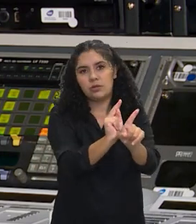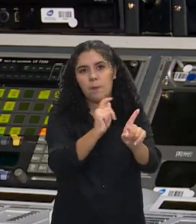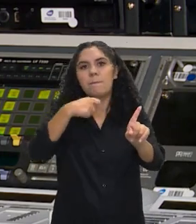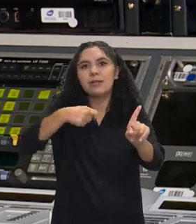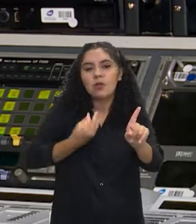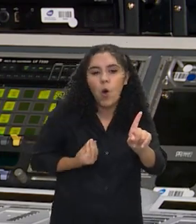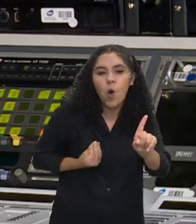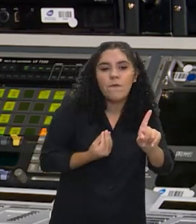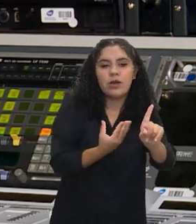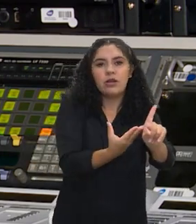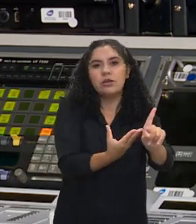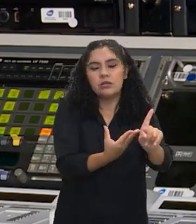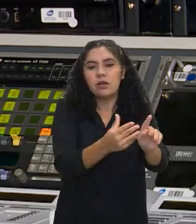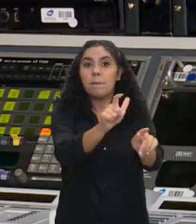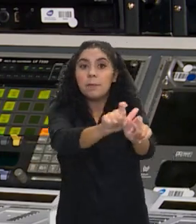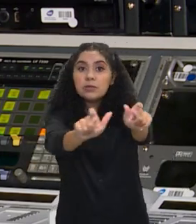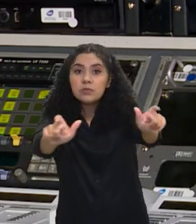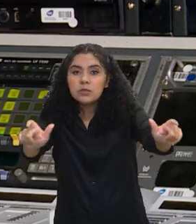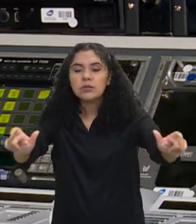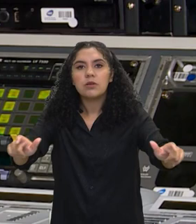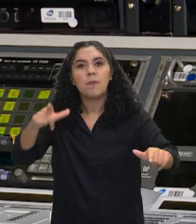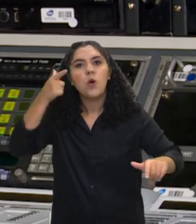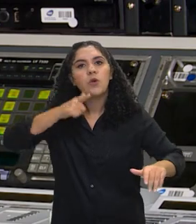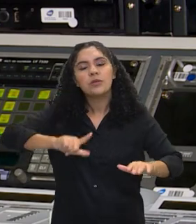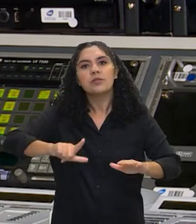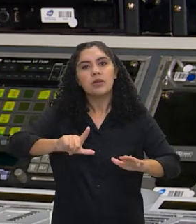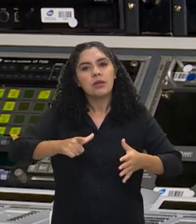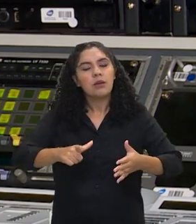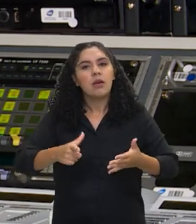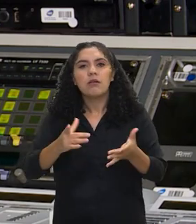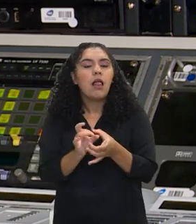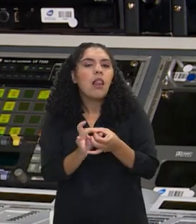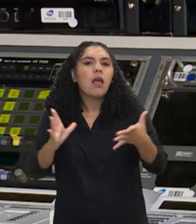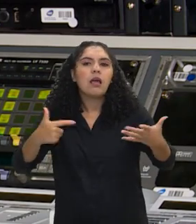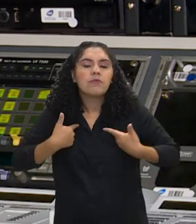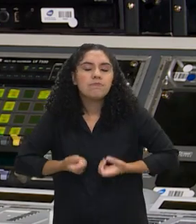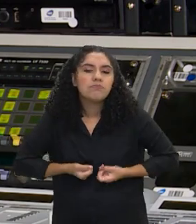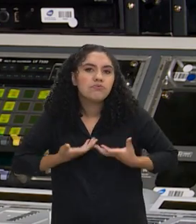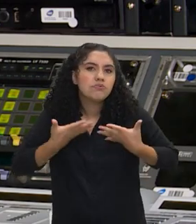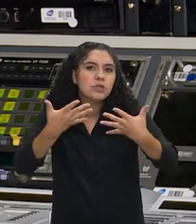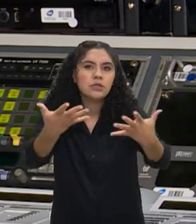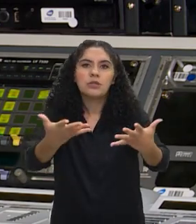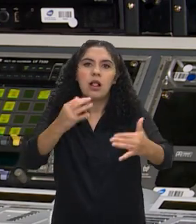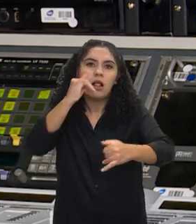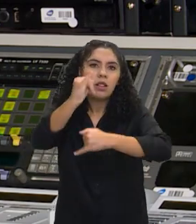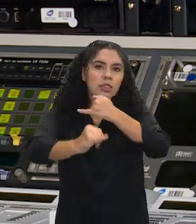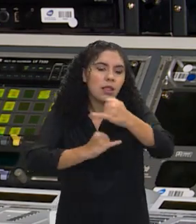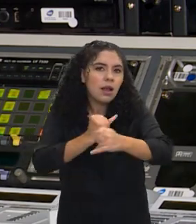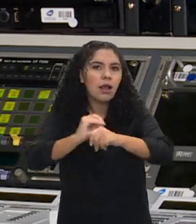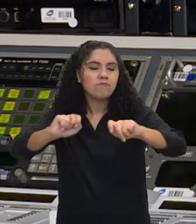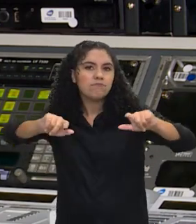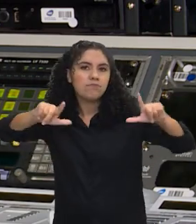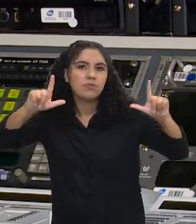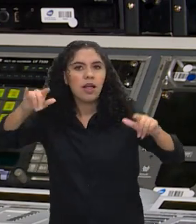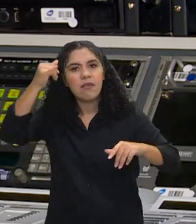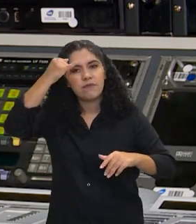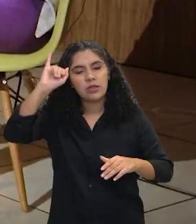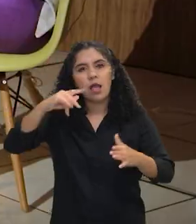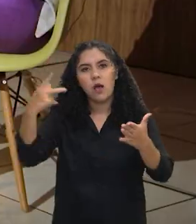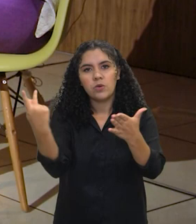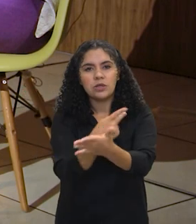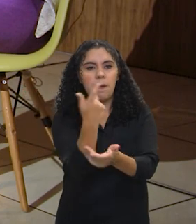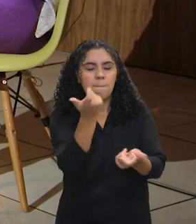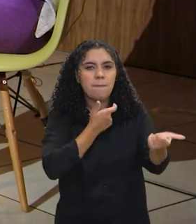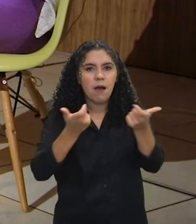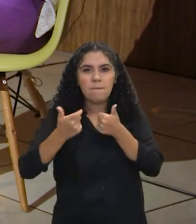dar para que as pessoas tenham o direito de se expressar no ambiente online, de participar da vida online, sem serem atacados e